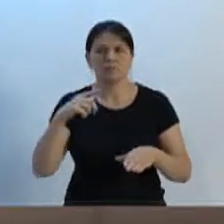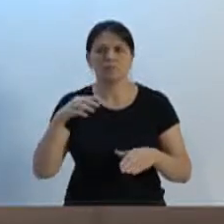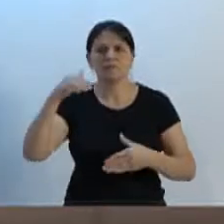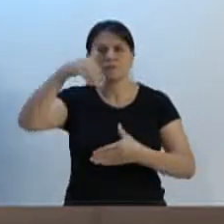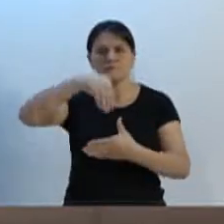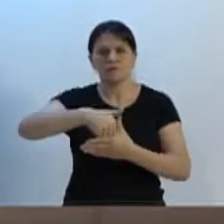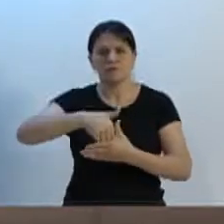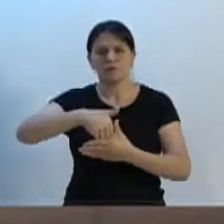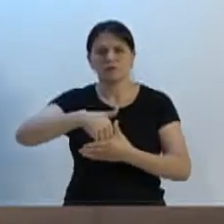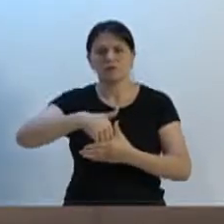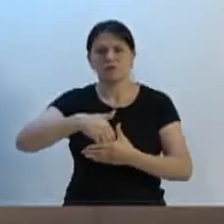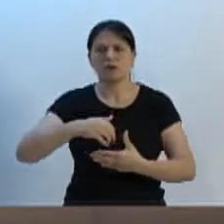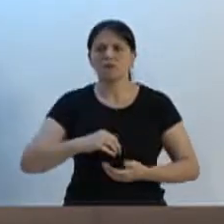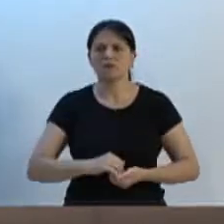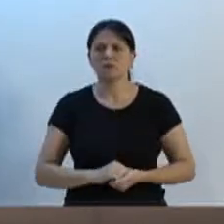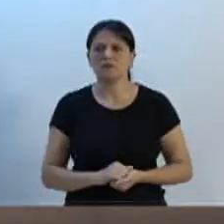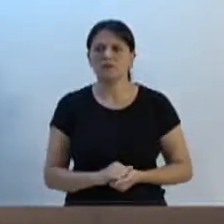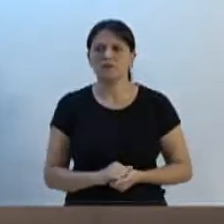votação.